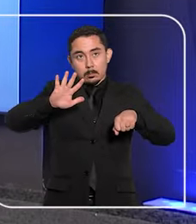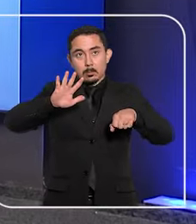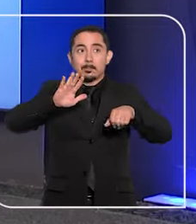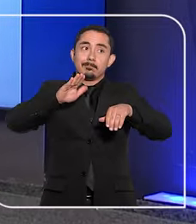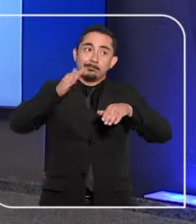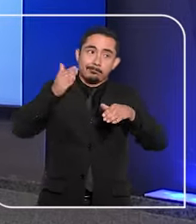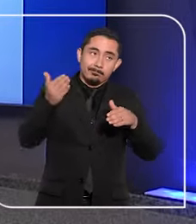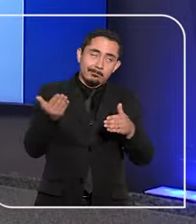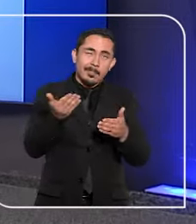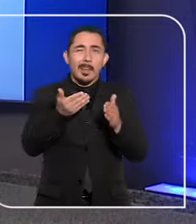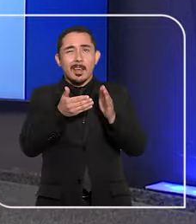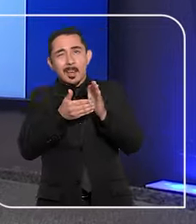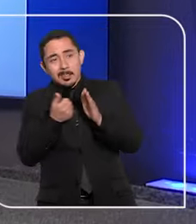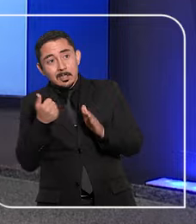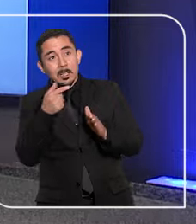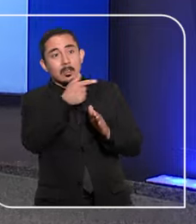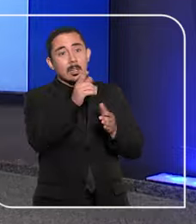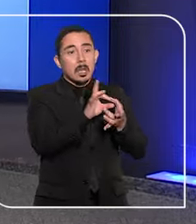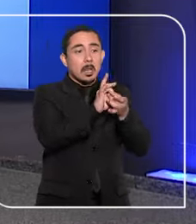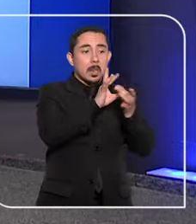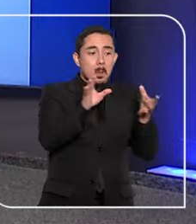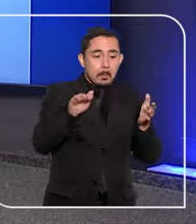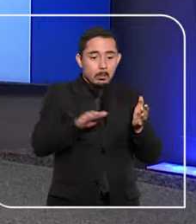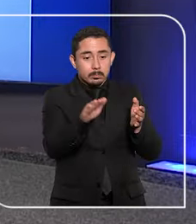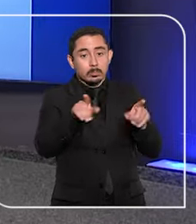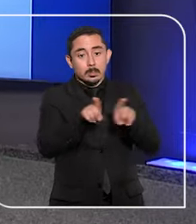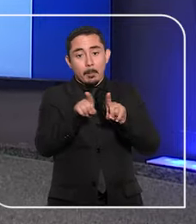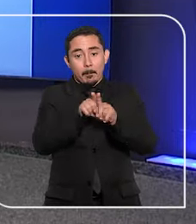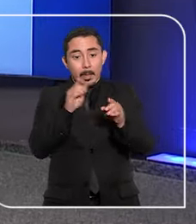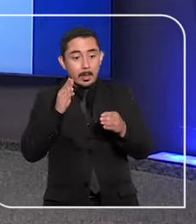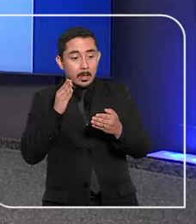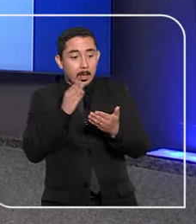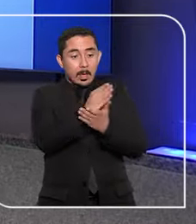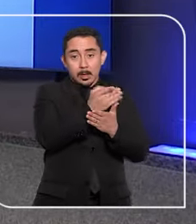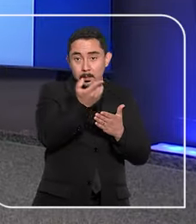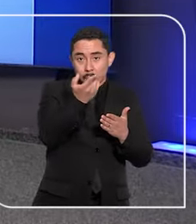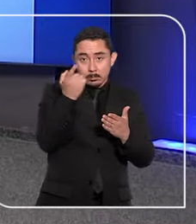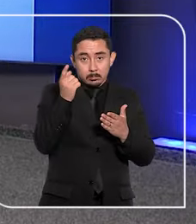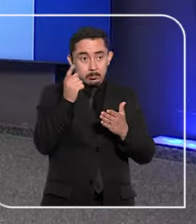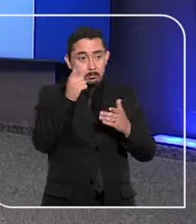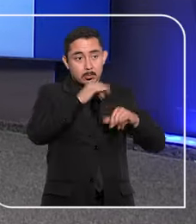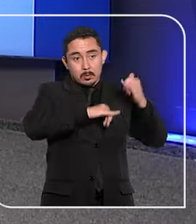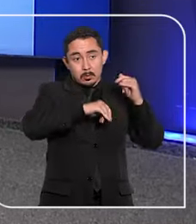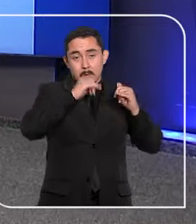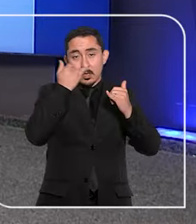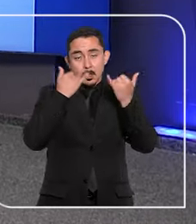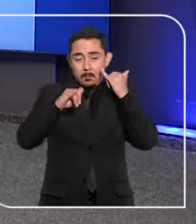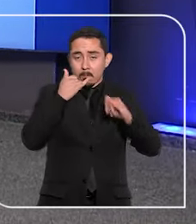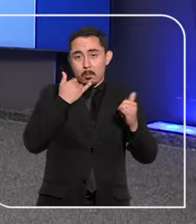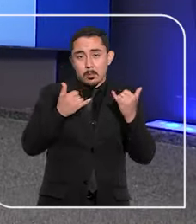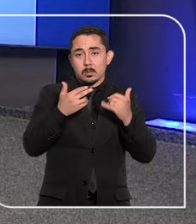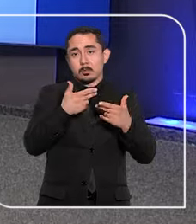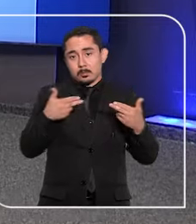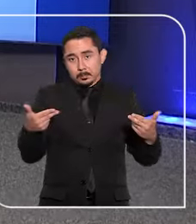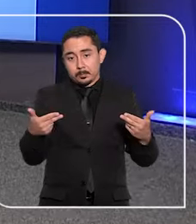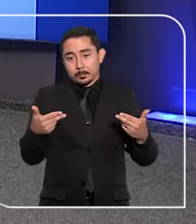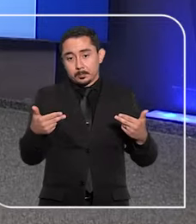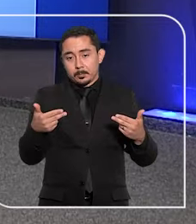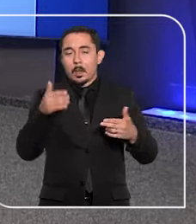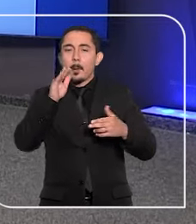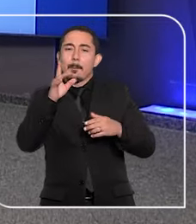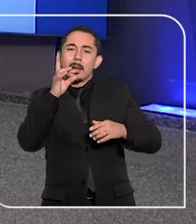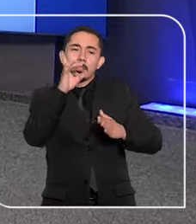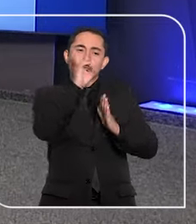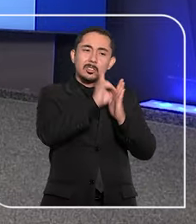exceção da liberdade de locomoção e do acesso a informações personalíssimas. É que esses dois